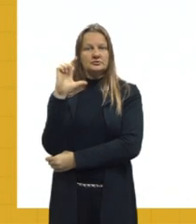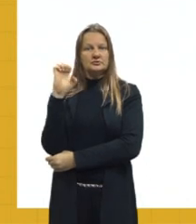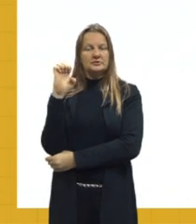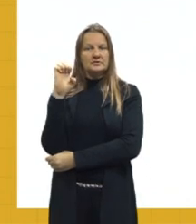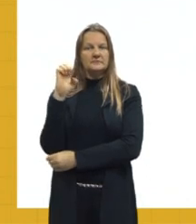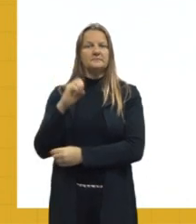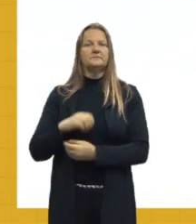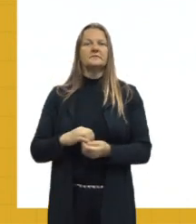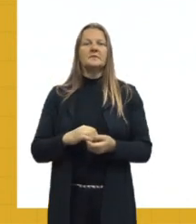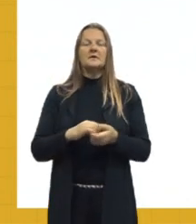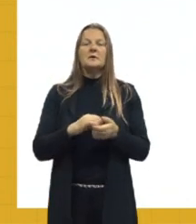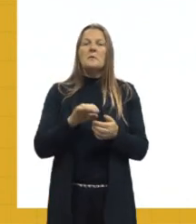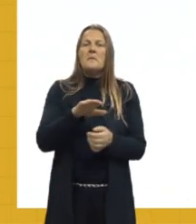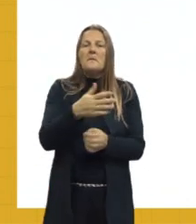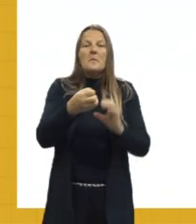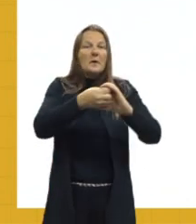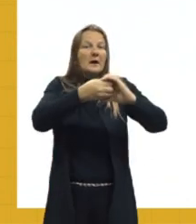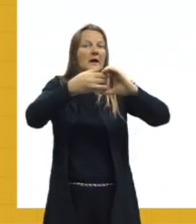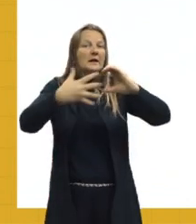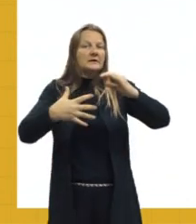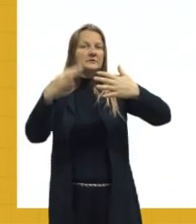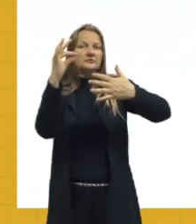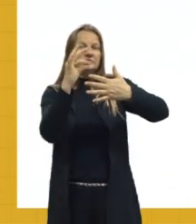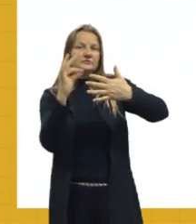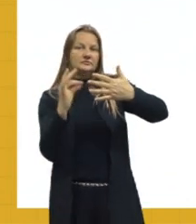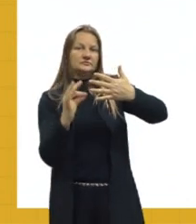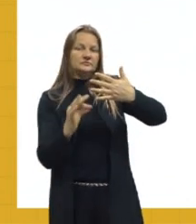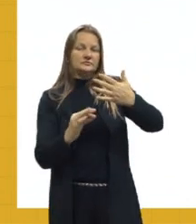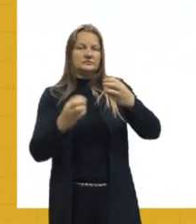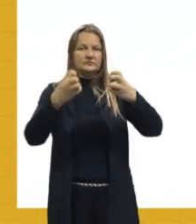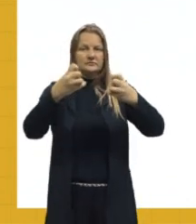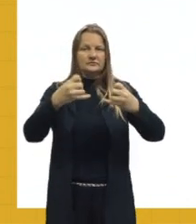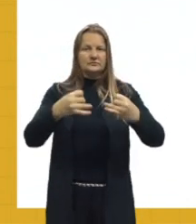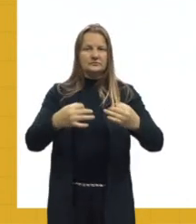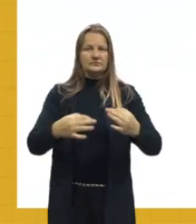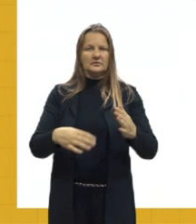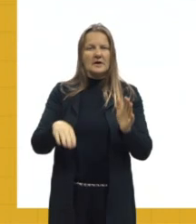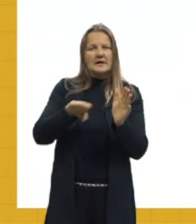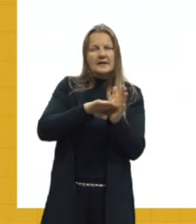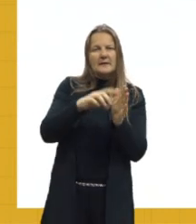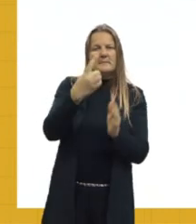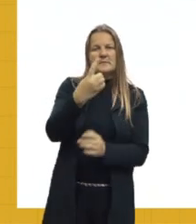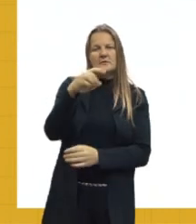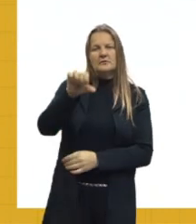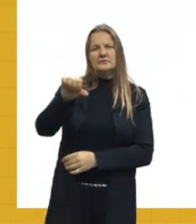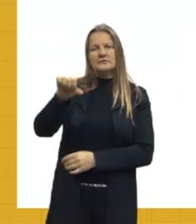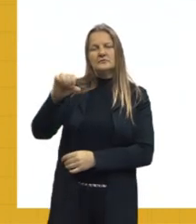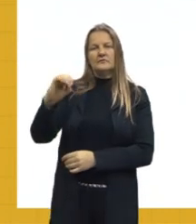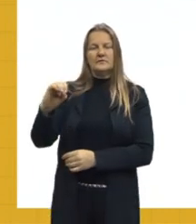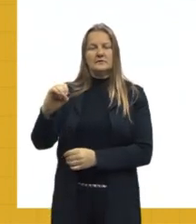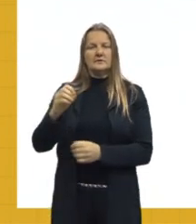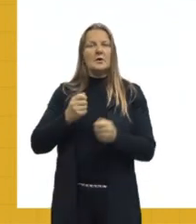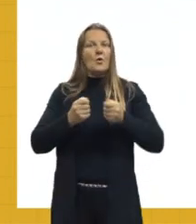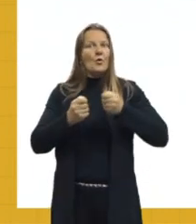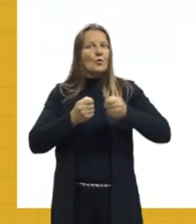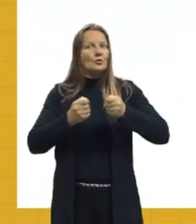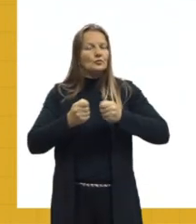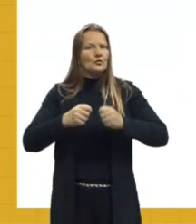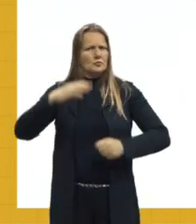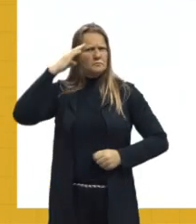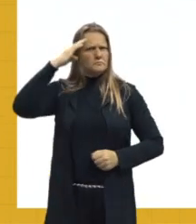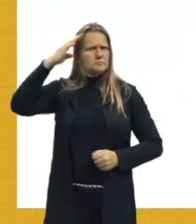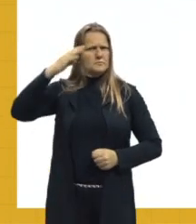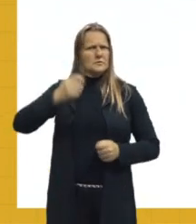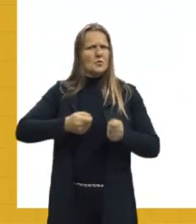tem uma característica, ele fica há algum tempo ali, até 1990, sobre o controle militar,